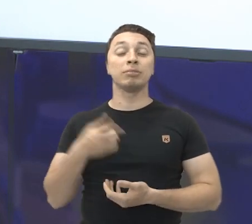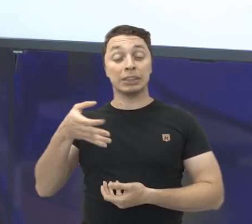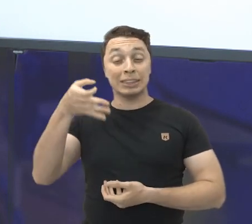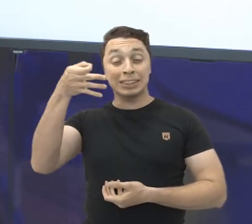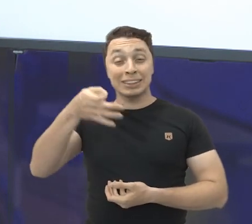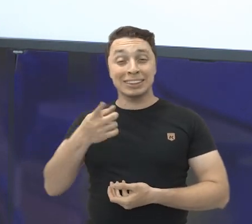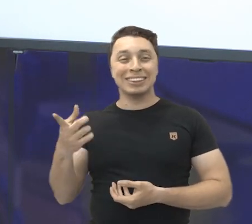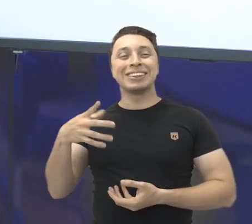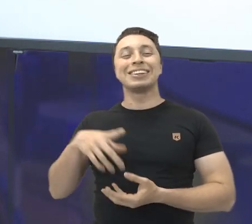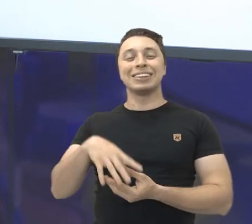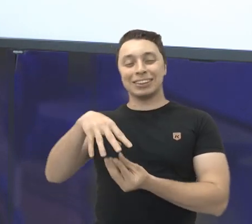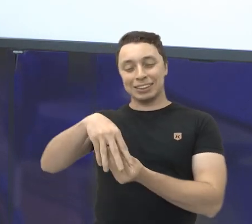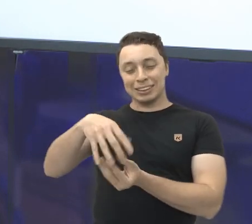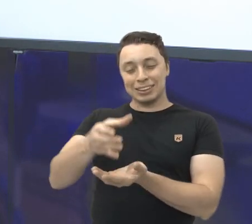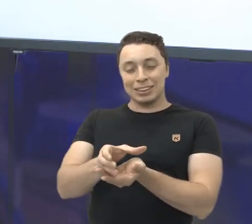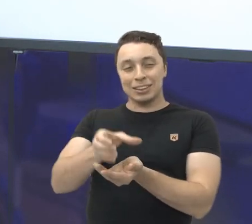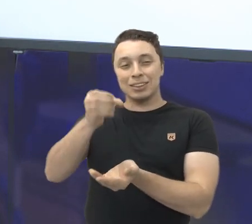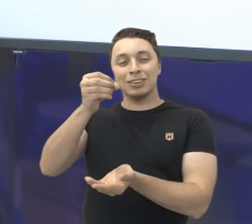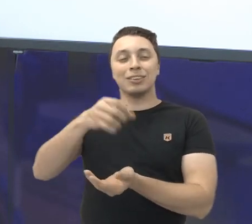formato de um cone.